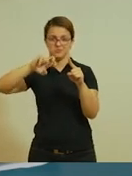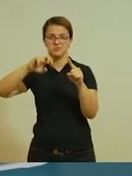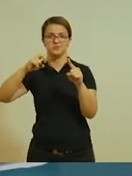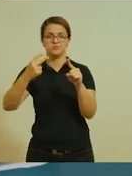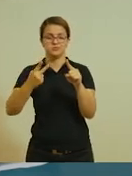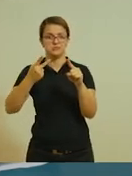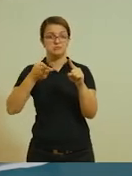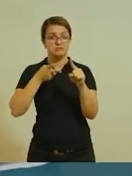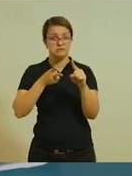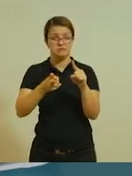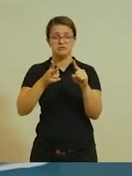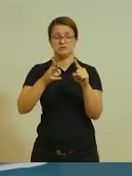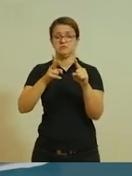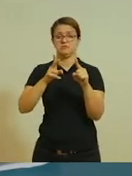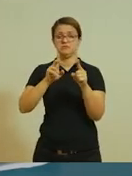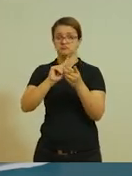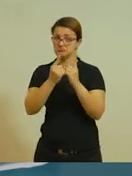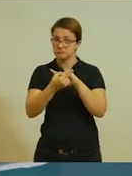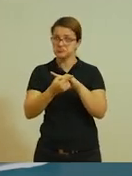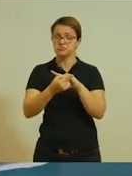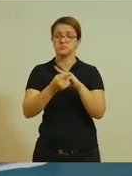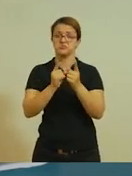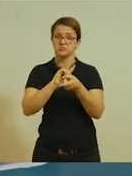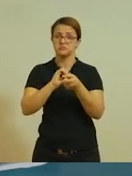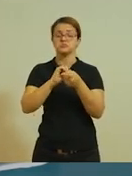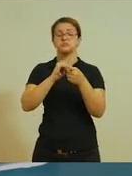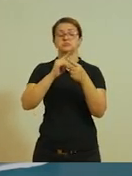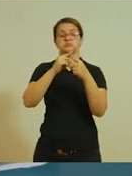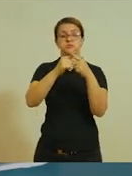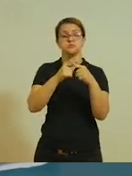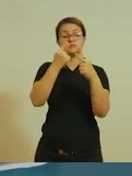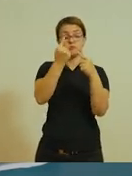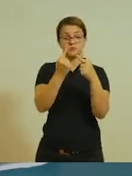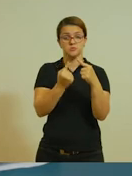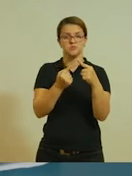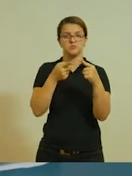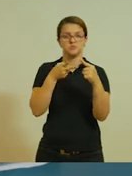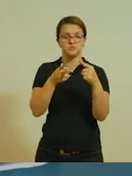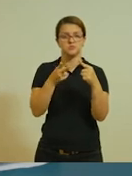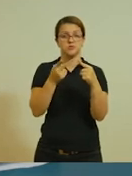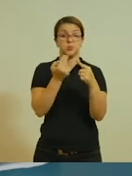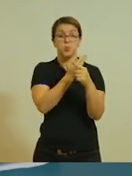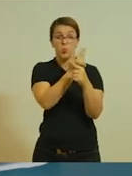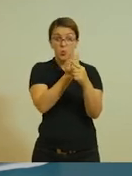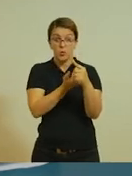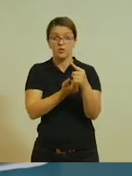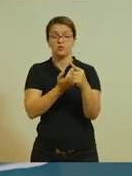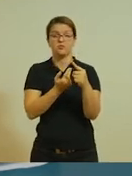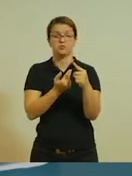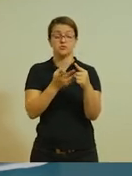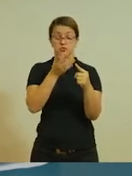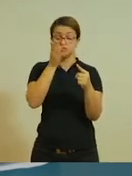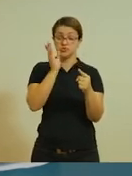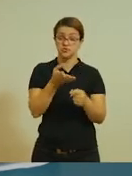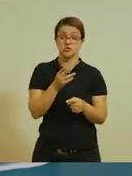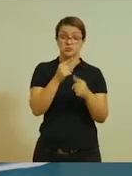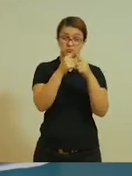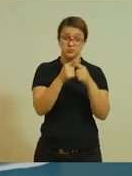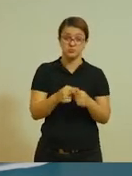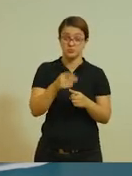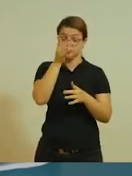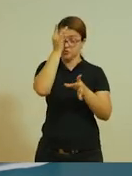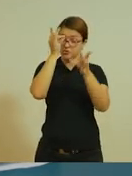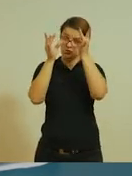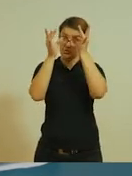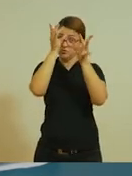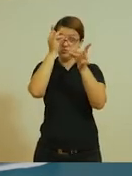Certo? Todo número multiplicado por 1 dá ele mesmo. Com essa segunda dica também, você já vai ter decorado boa parte da